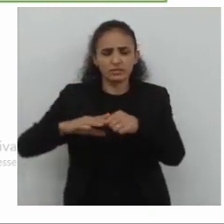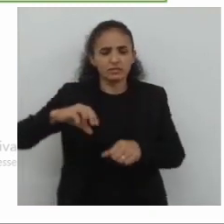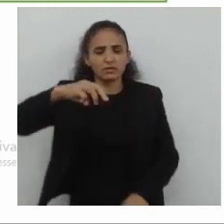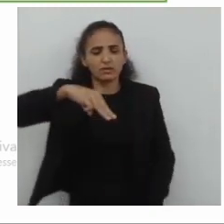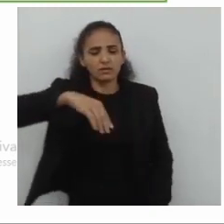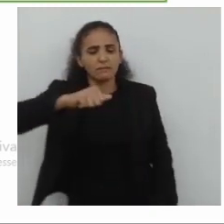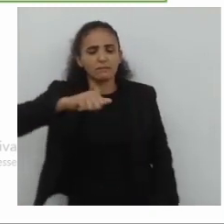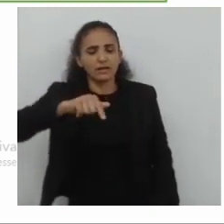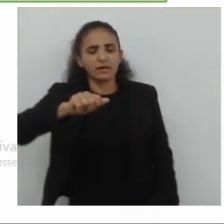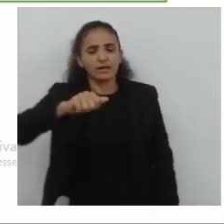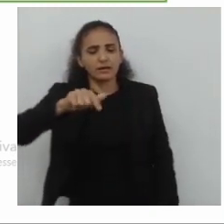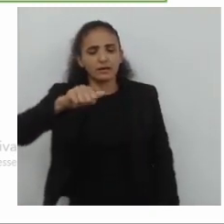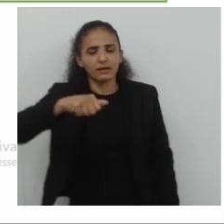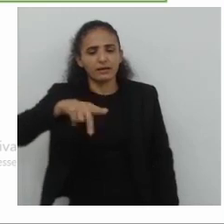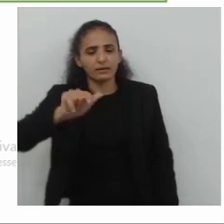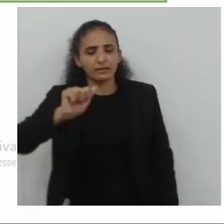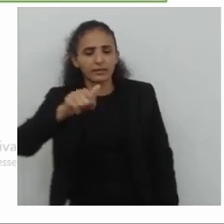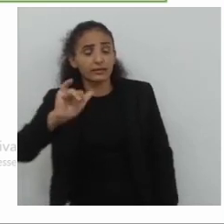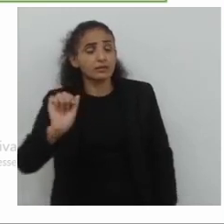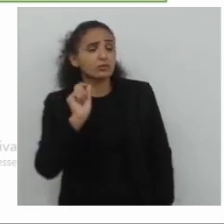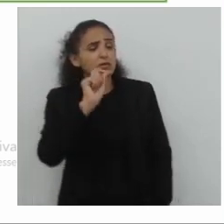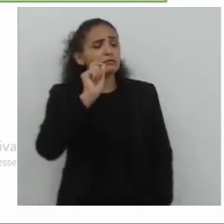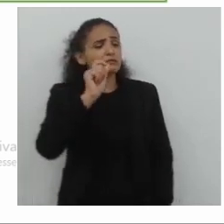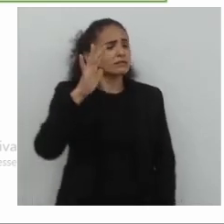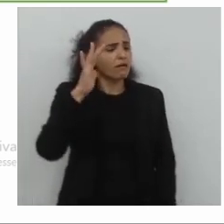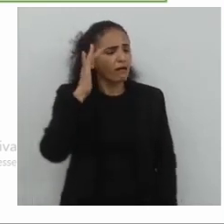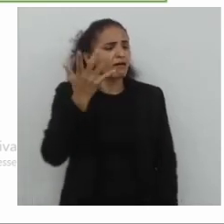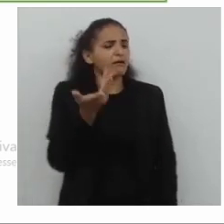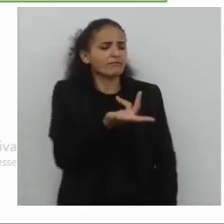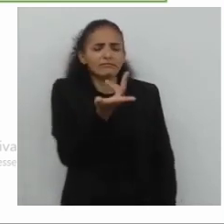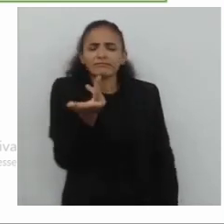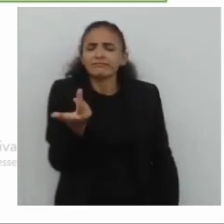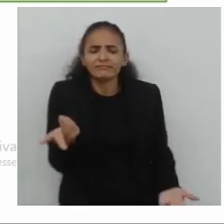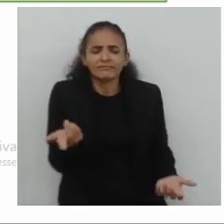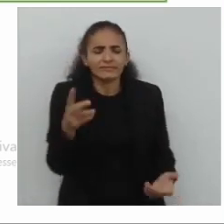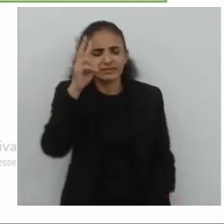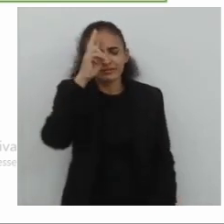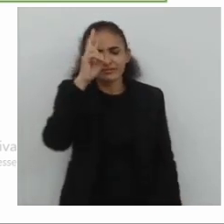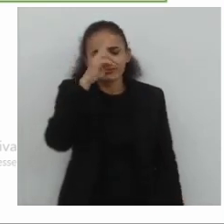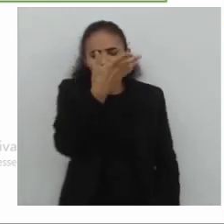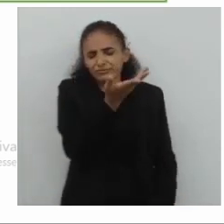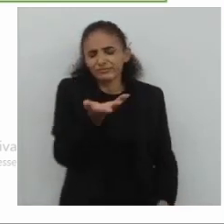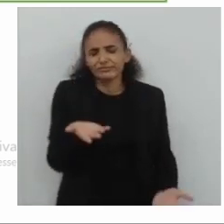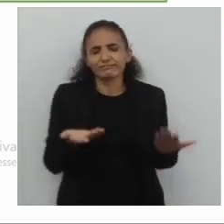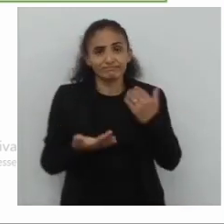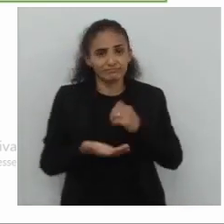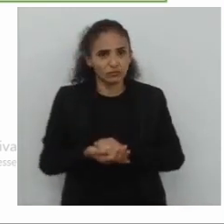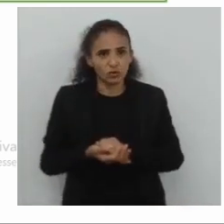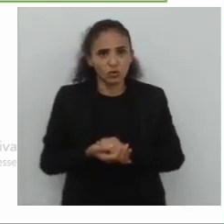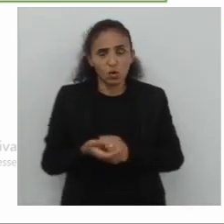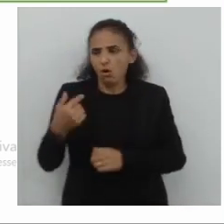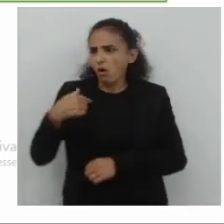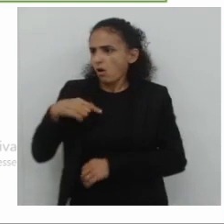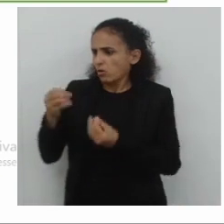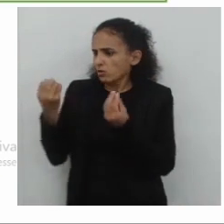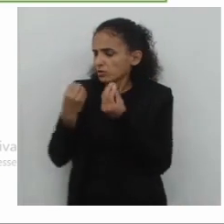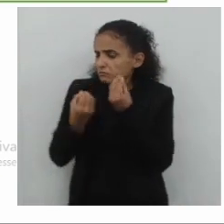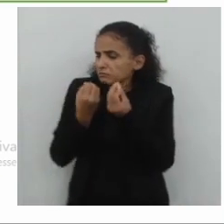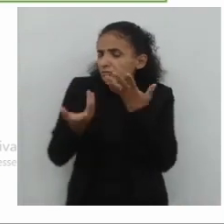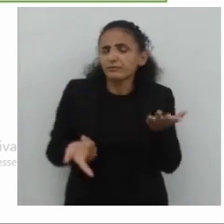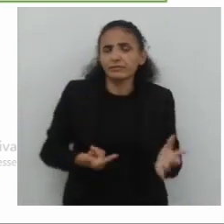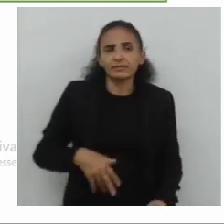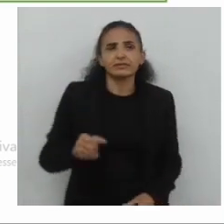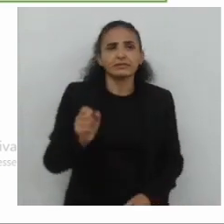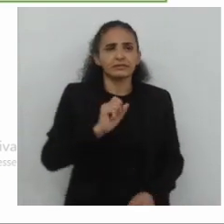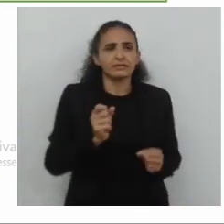Magali, o que você está achando dessa história? O que você está achando dessa história? Olhem só a